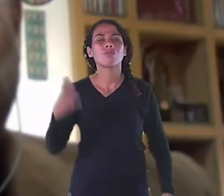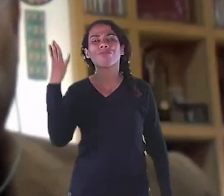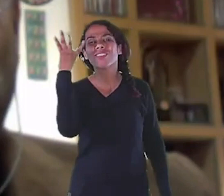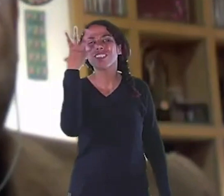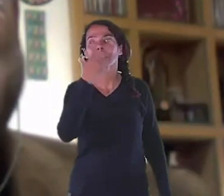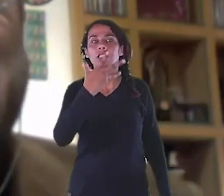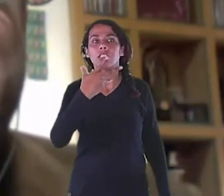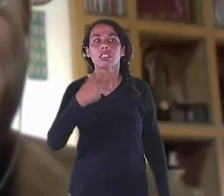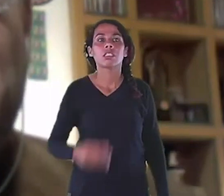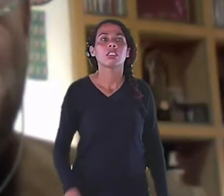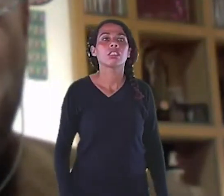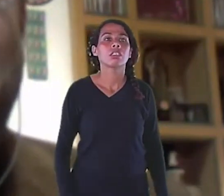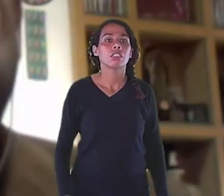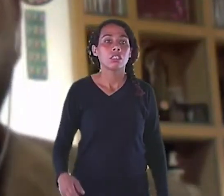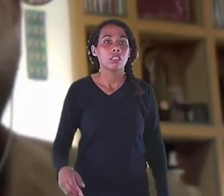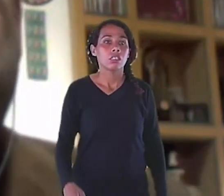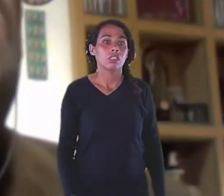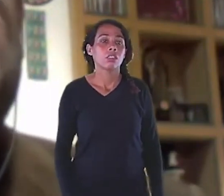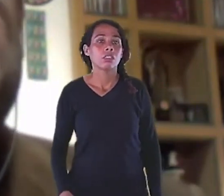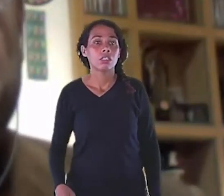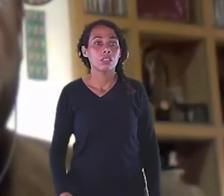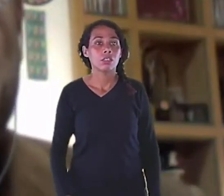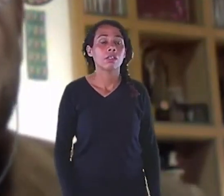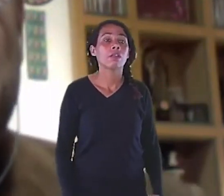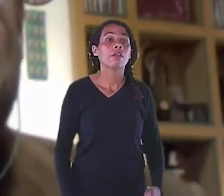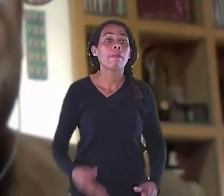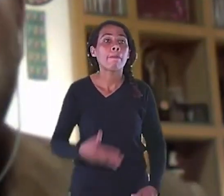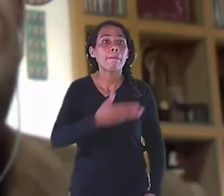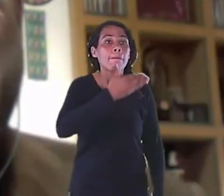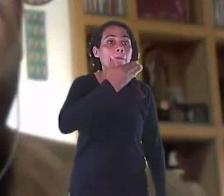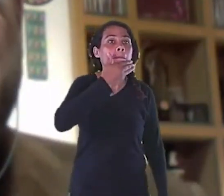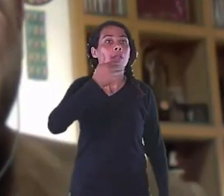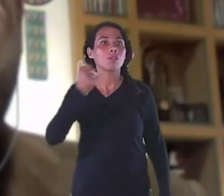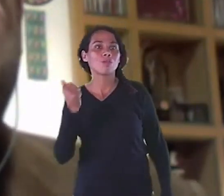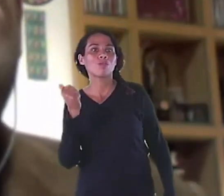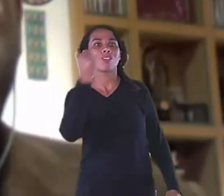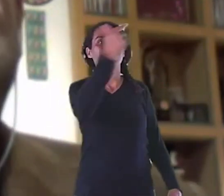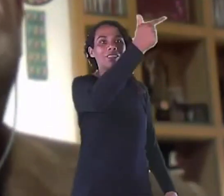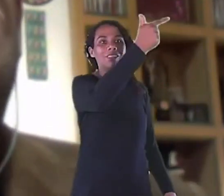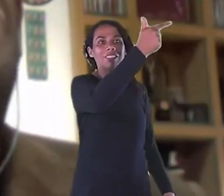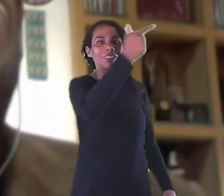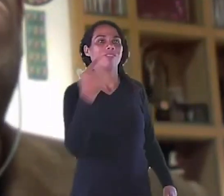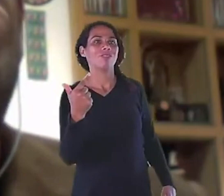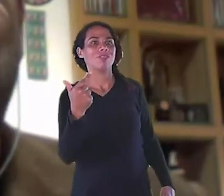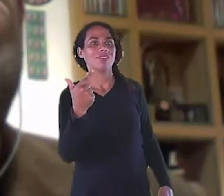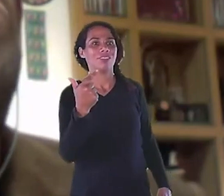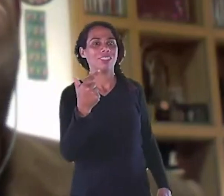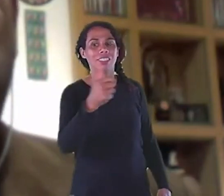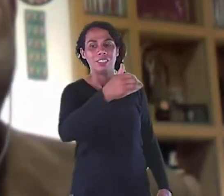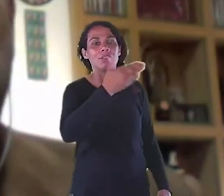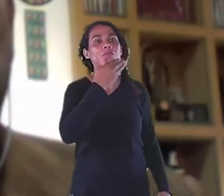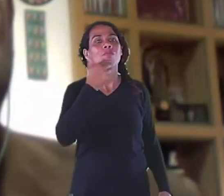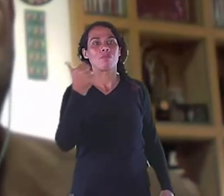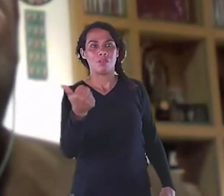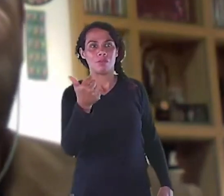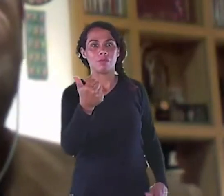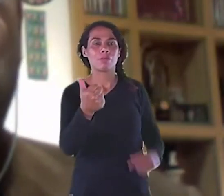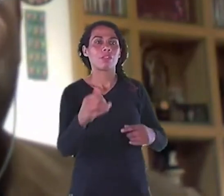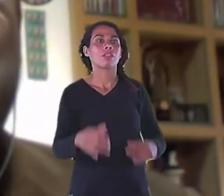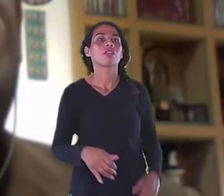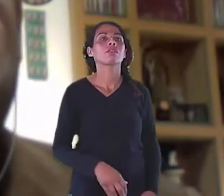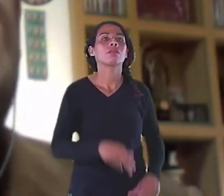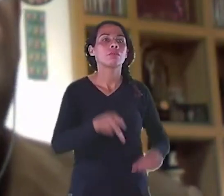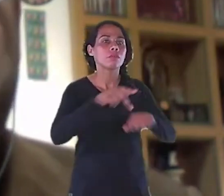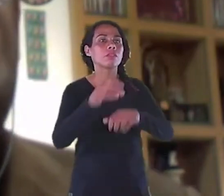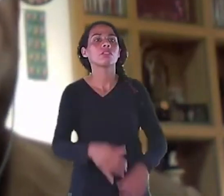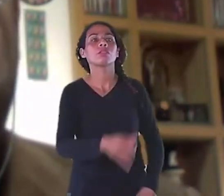Que uma cidade Muito avançada Mas não se comparava Não se comparava Aí um dia Jantando com meus amigos Em um